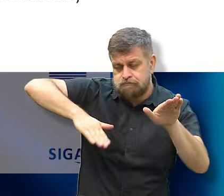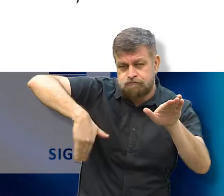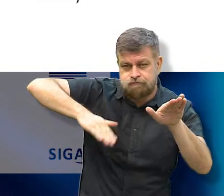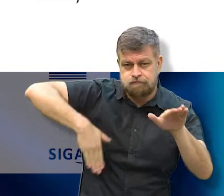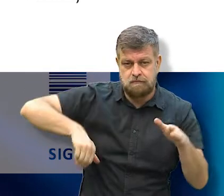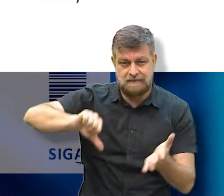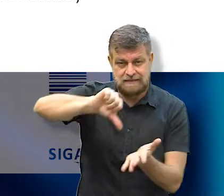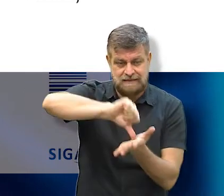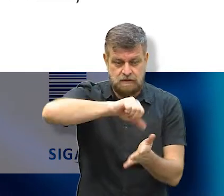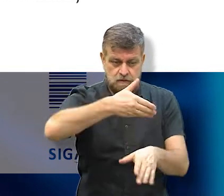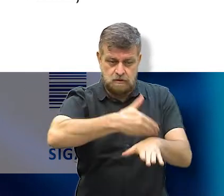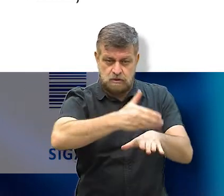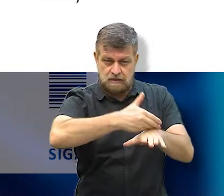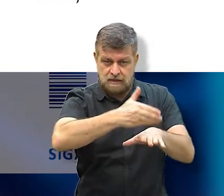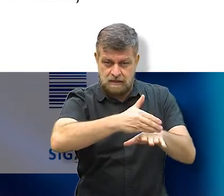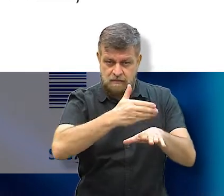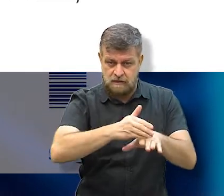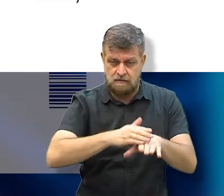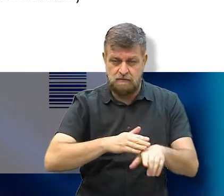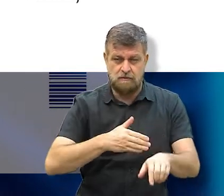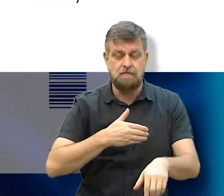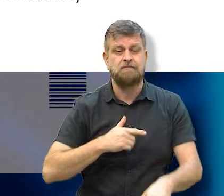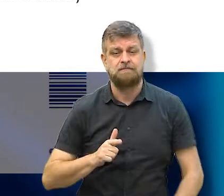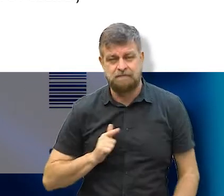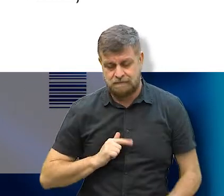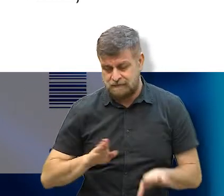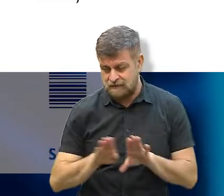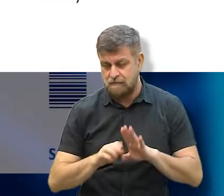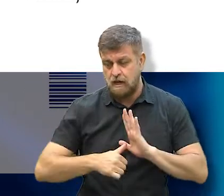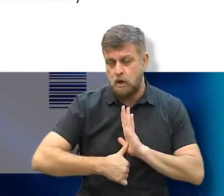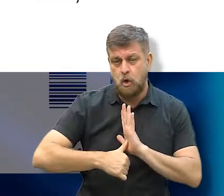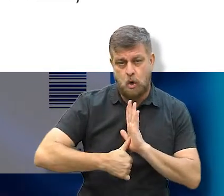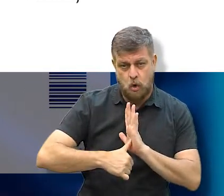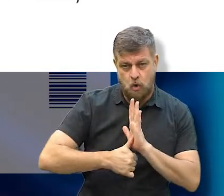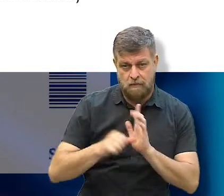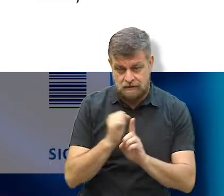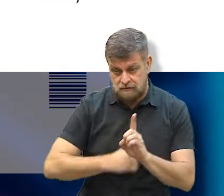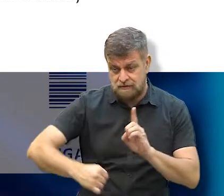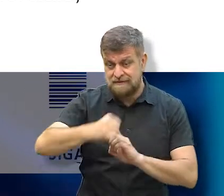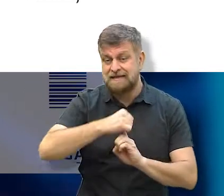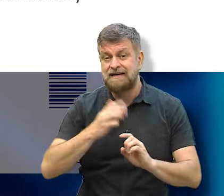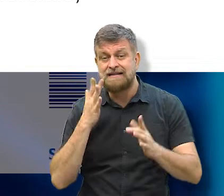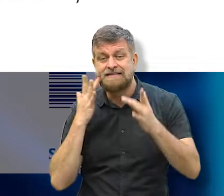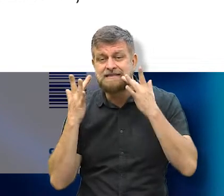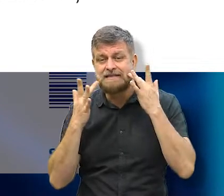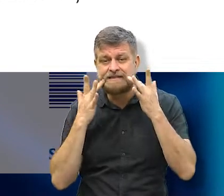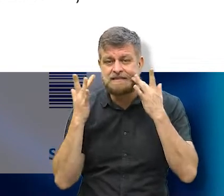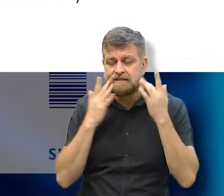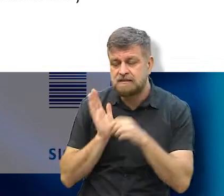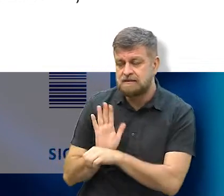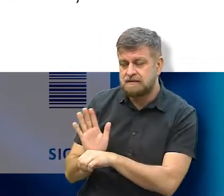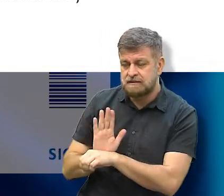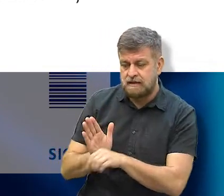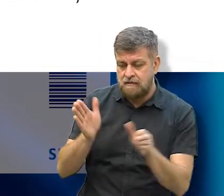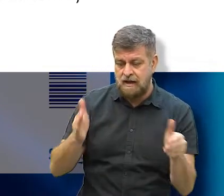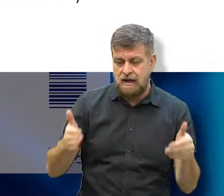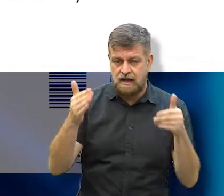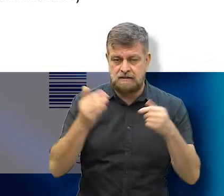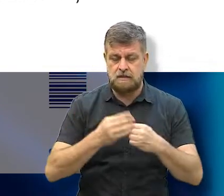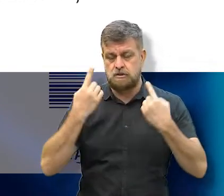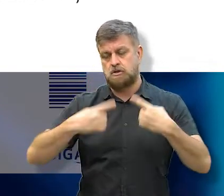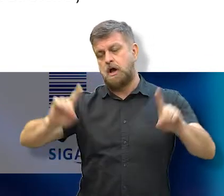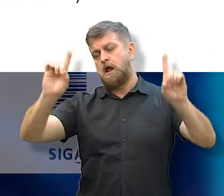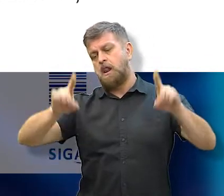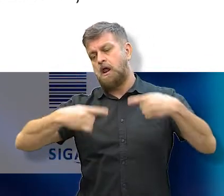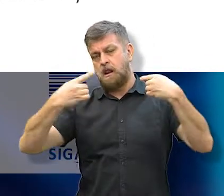piscinas, centros de treinamento e de condicionamento físico e clubes sociais, cinemas, teatros, salas